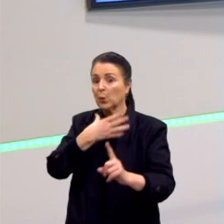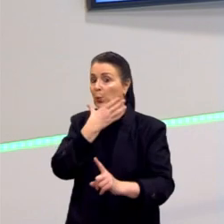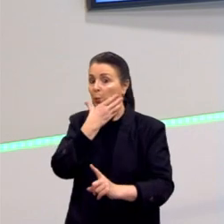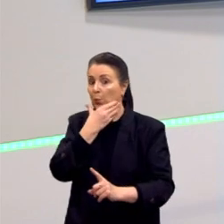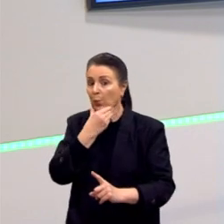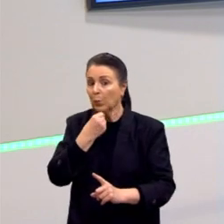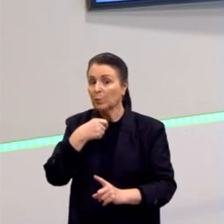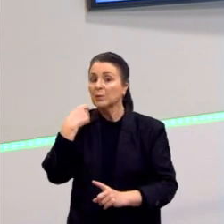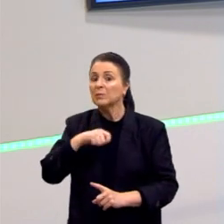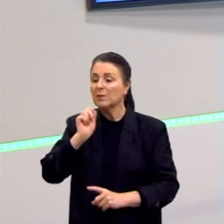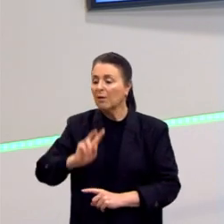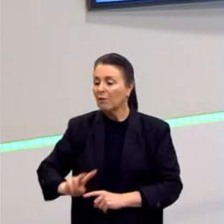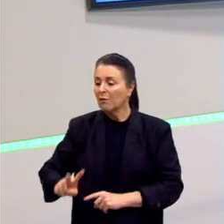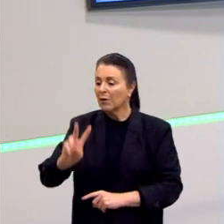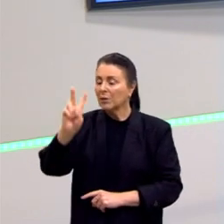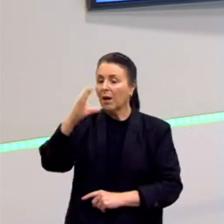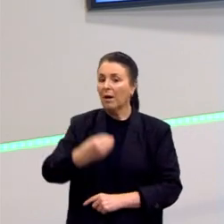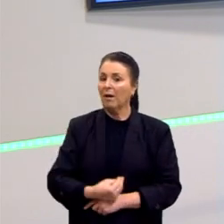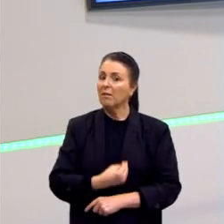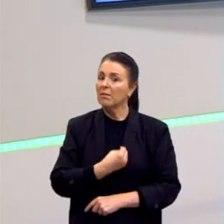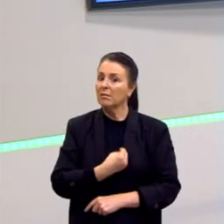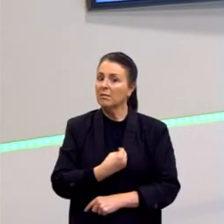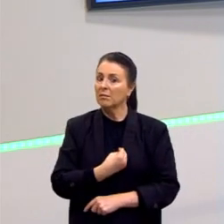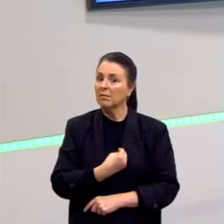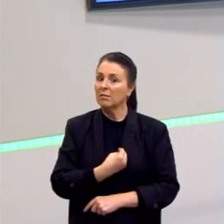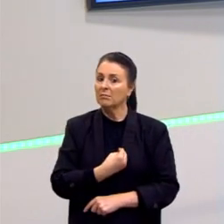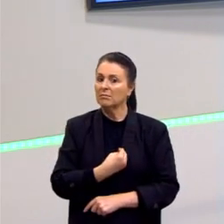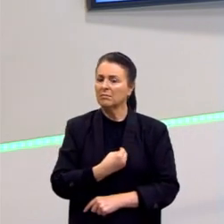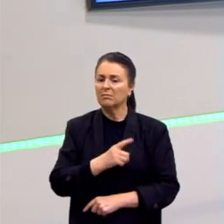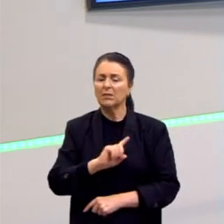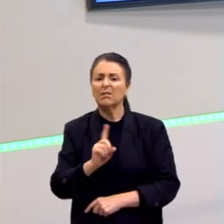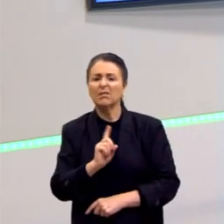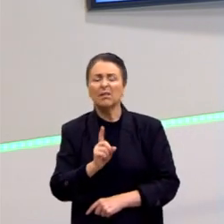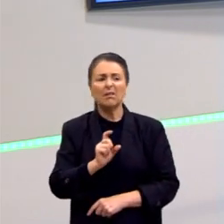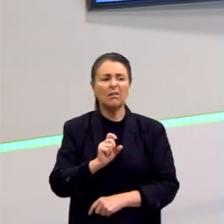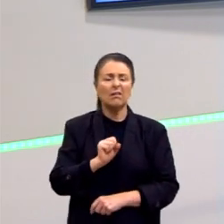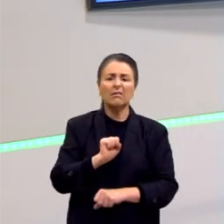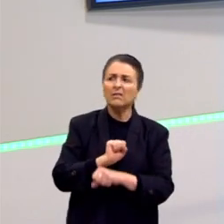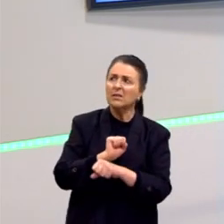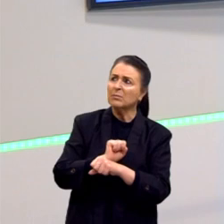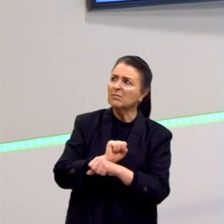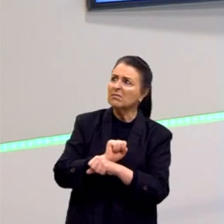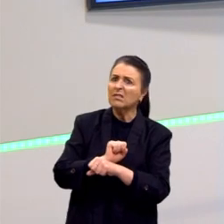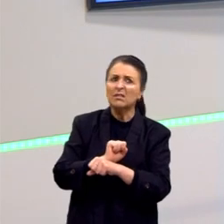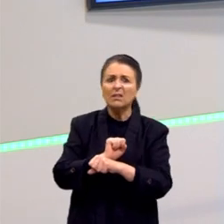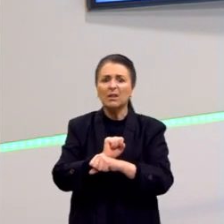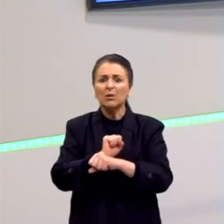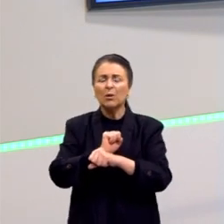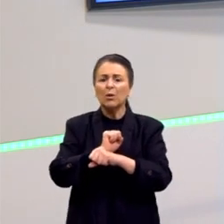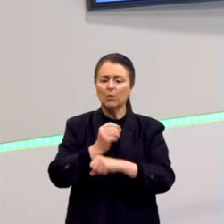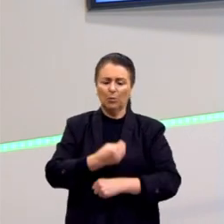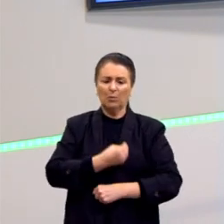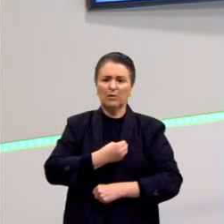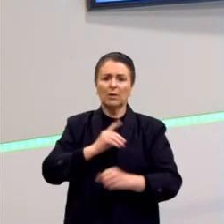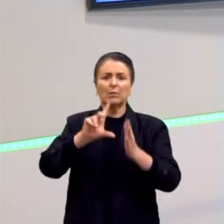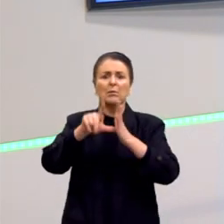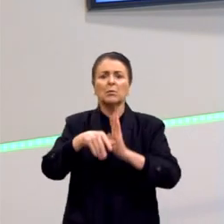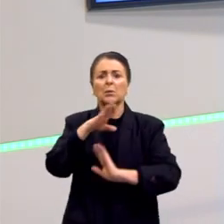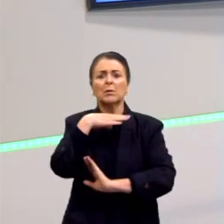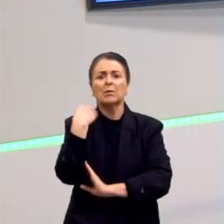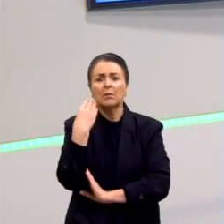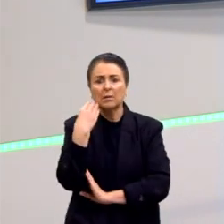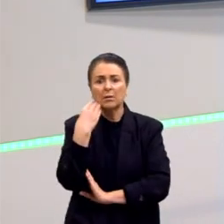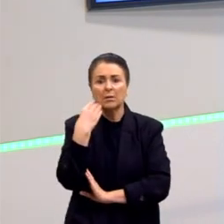a sua vida. E não ficar se guardando, esperando para uma vida após a morte. Mas